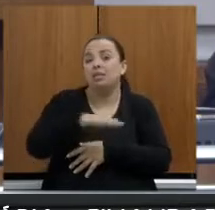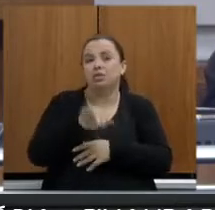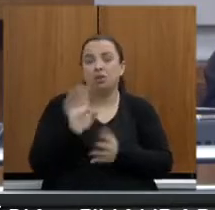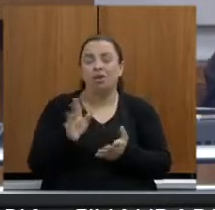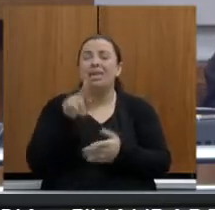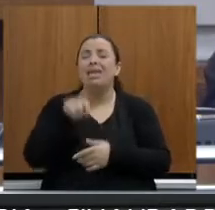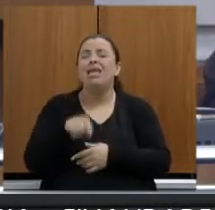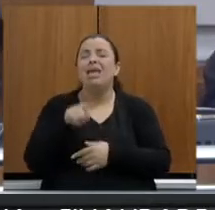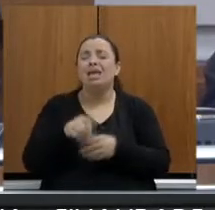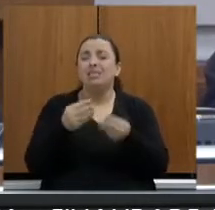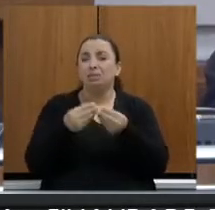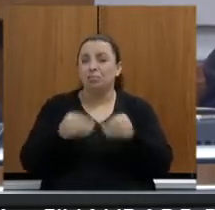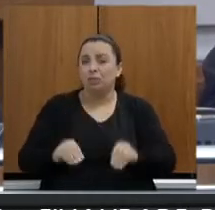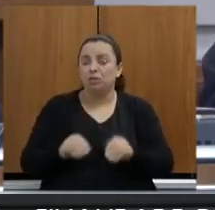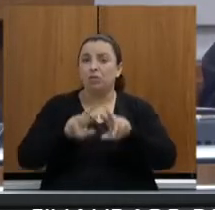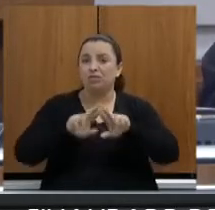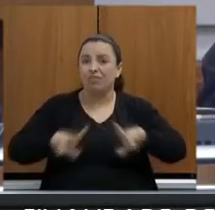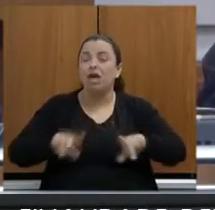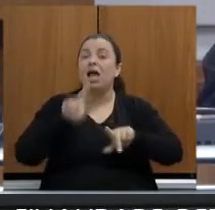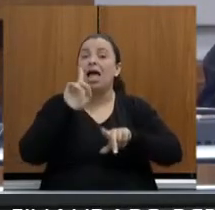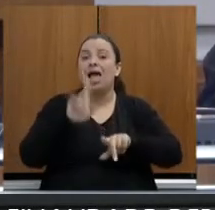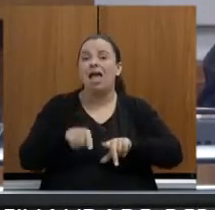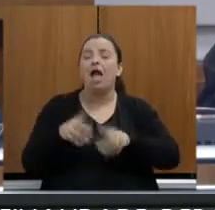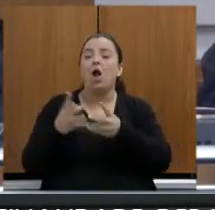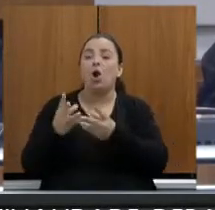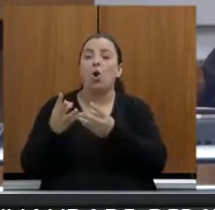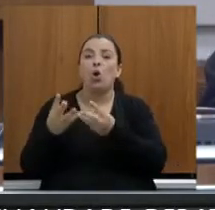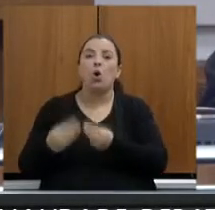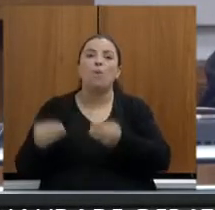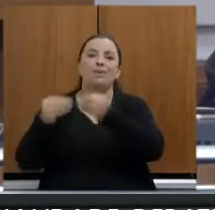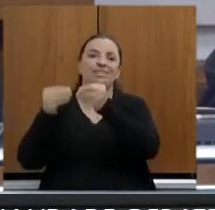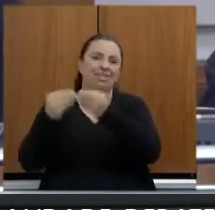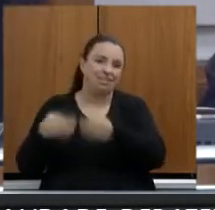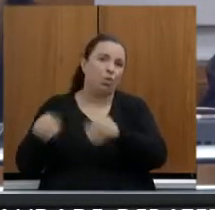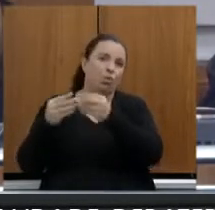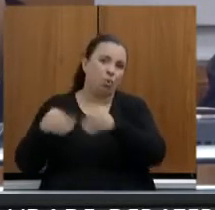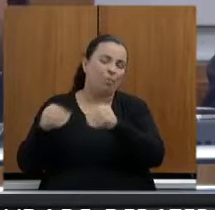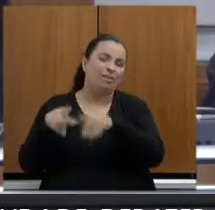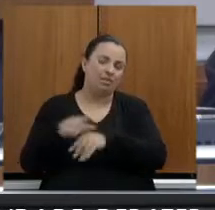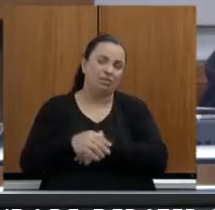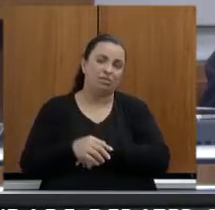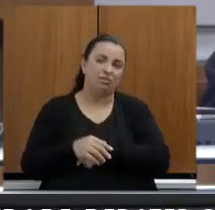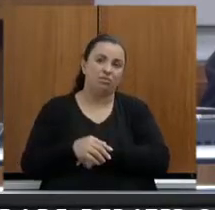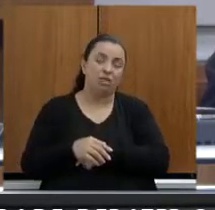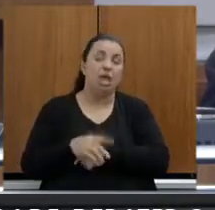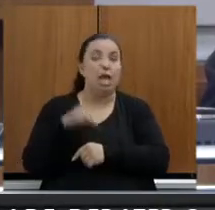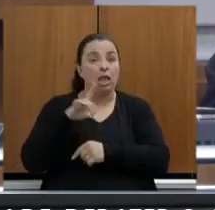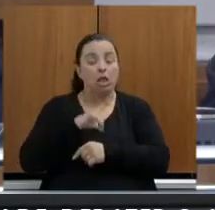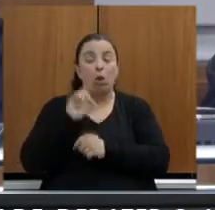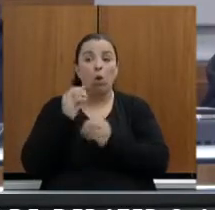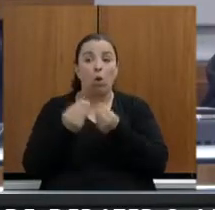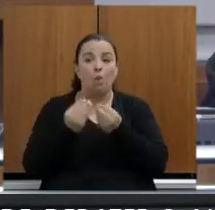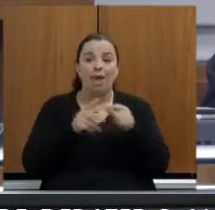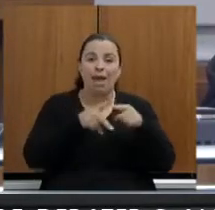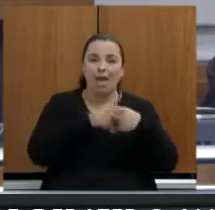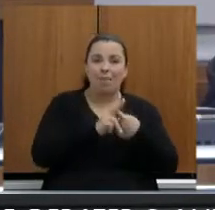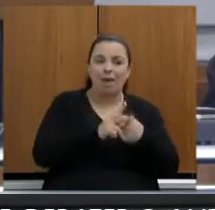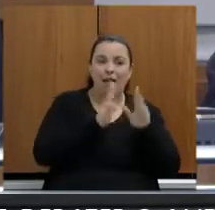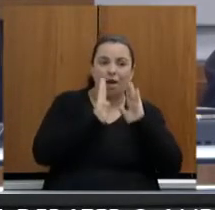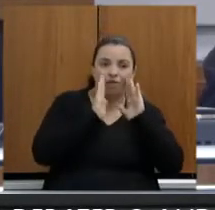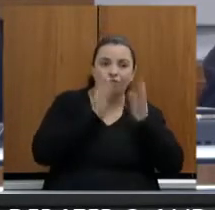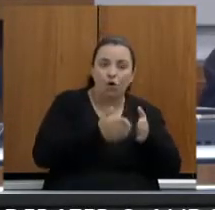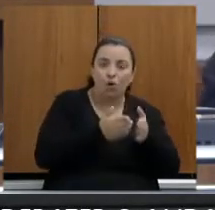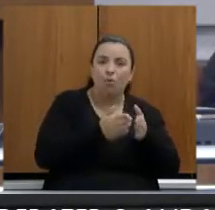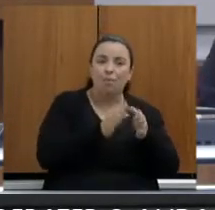deputado, é o que chamamos de compensação. Então, reparar especificamente, compensar de maneira